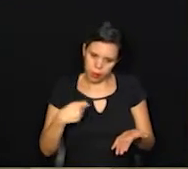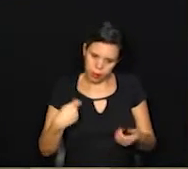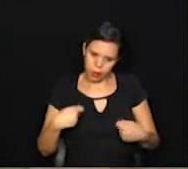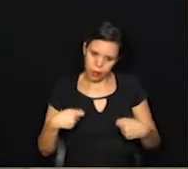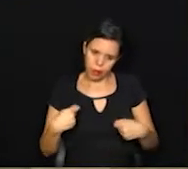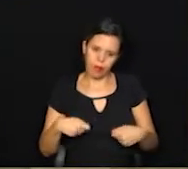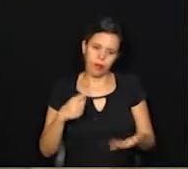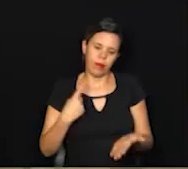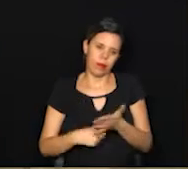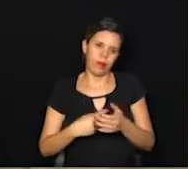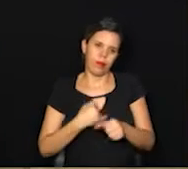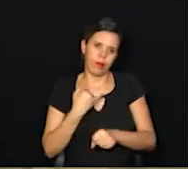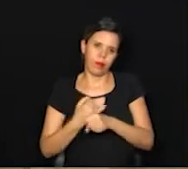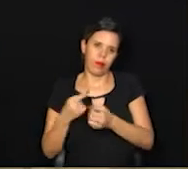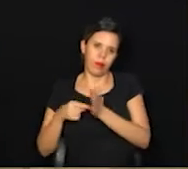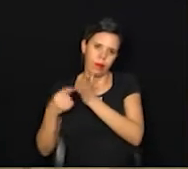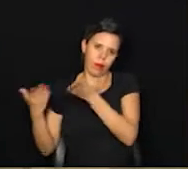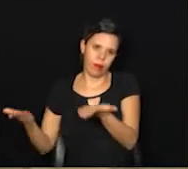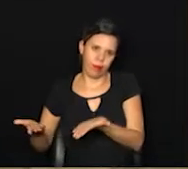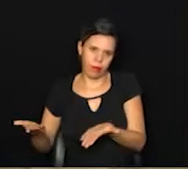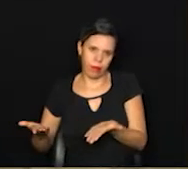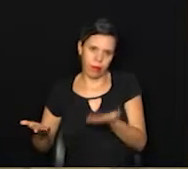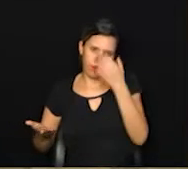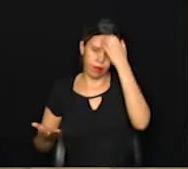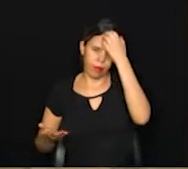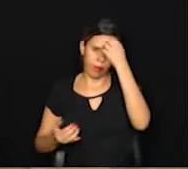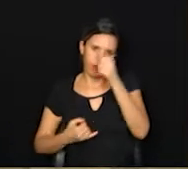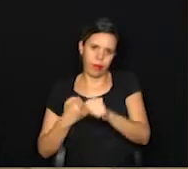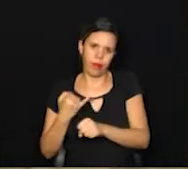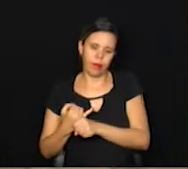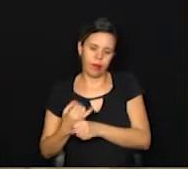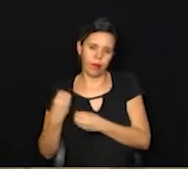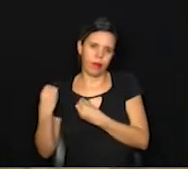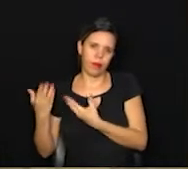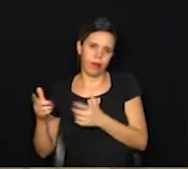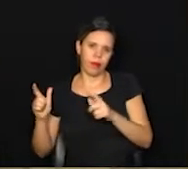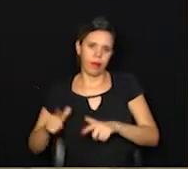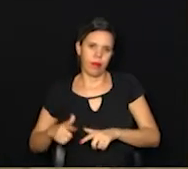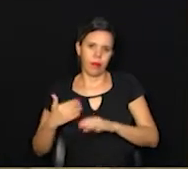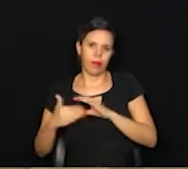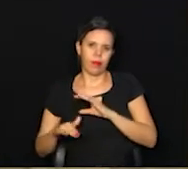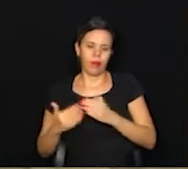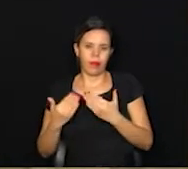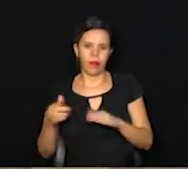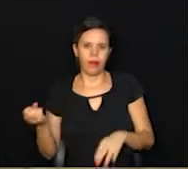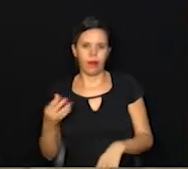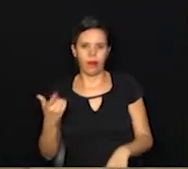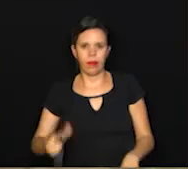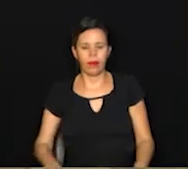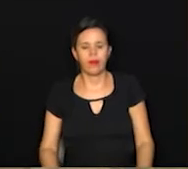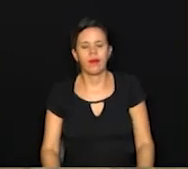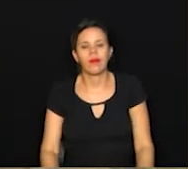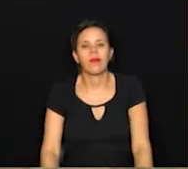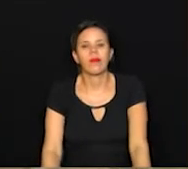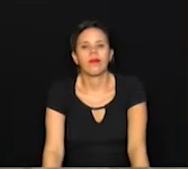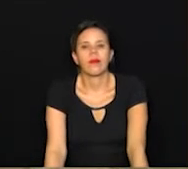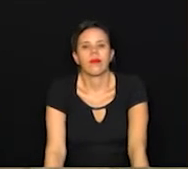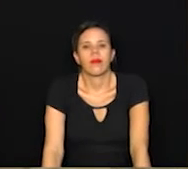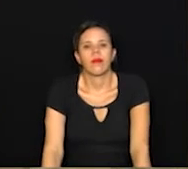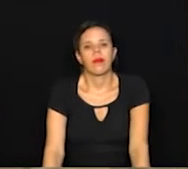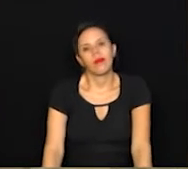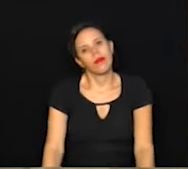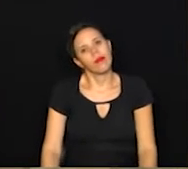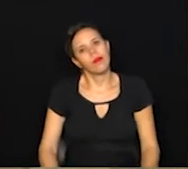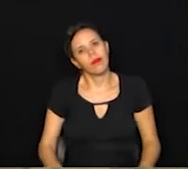fazer o agendamento no site que nós mostramos agora. E lá no site já vai ser encaminhado. Será que a gente consegue abrir novamente o site, Gabriel? Até porque